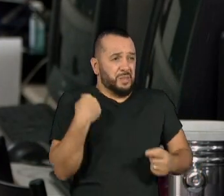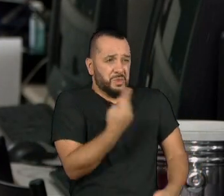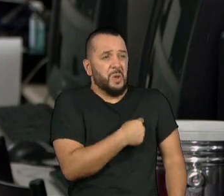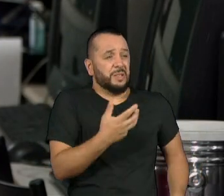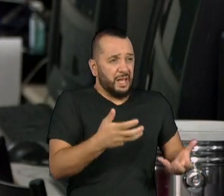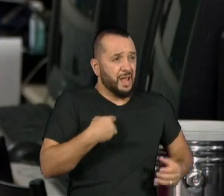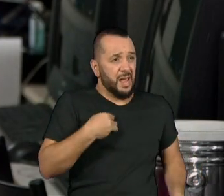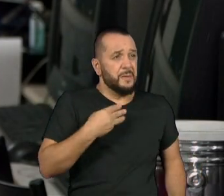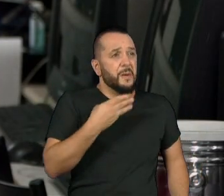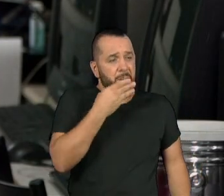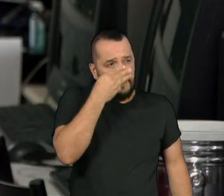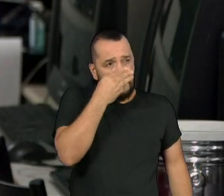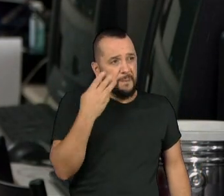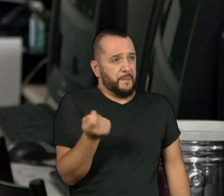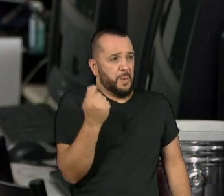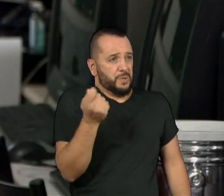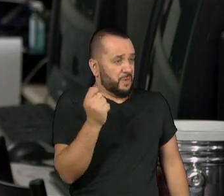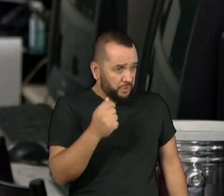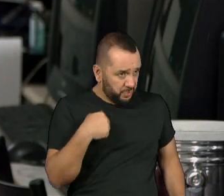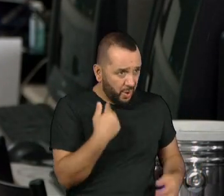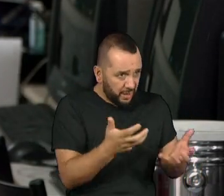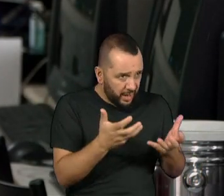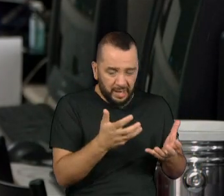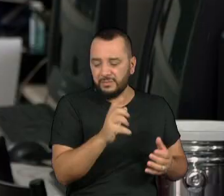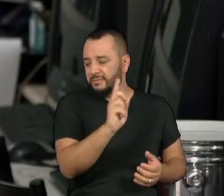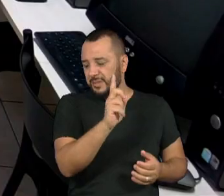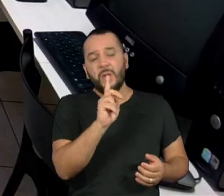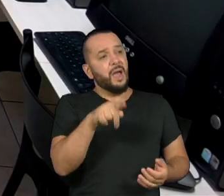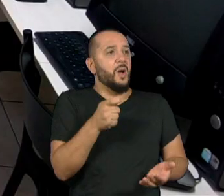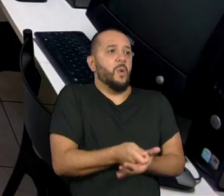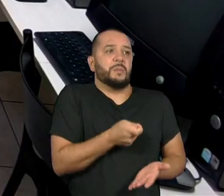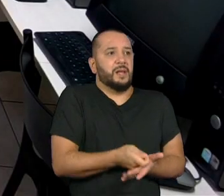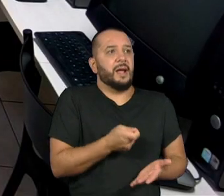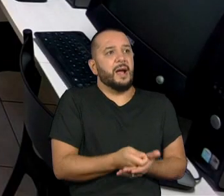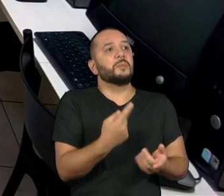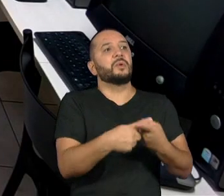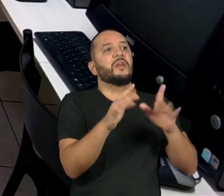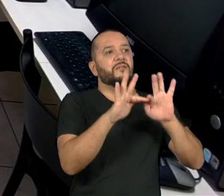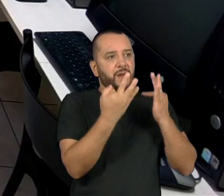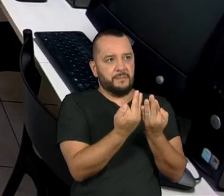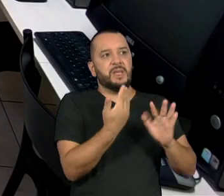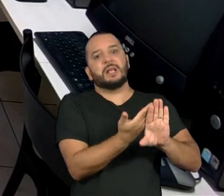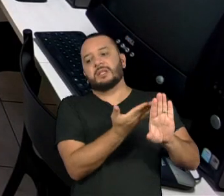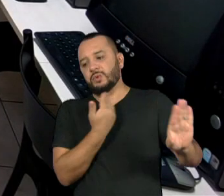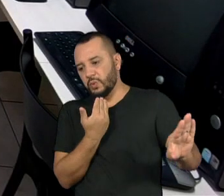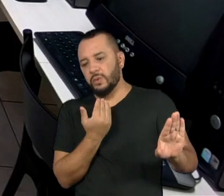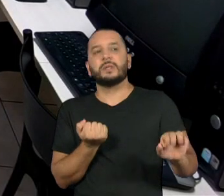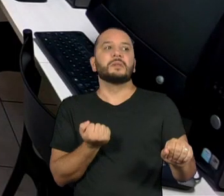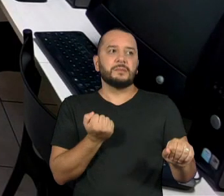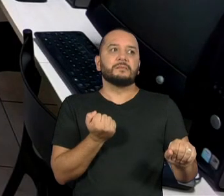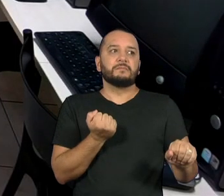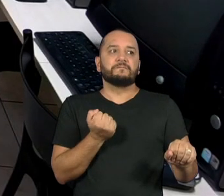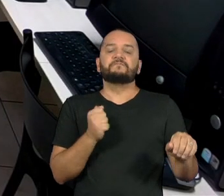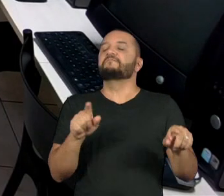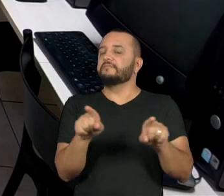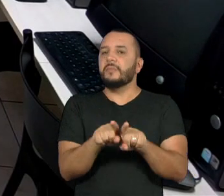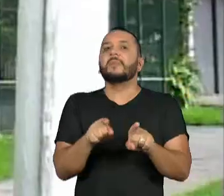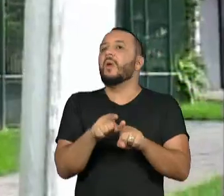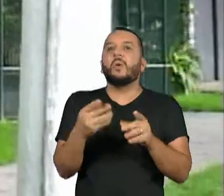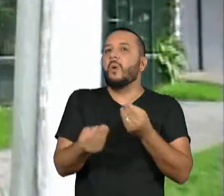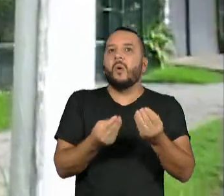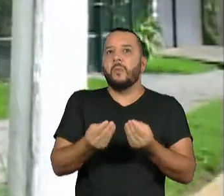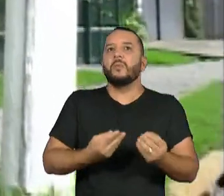É uma condição que começa com a exclusão da família. Então, você escolhe da família, consequentemente, você precisa sobreviver. Você